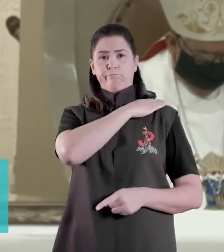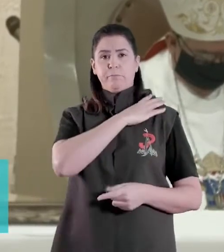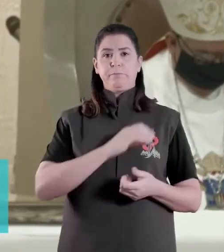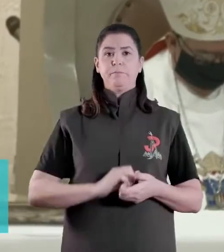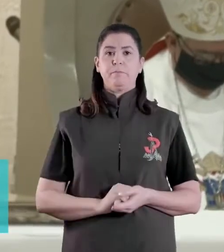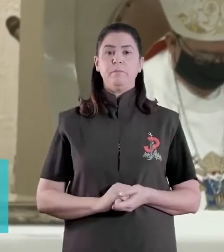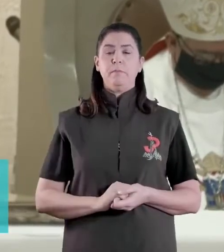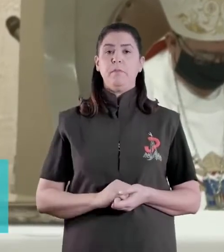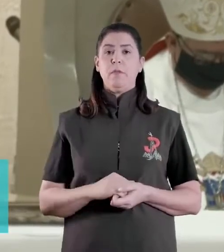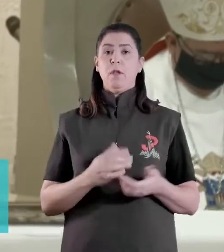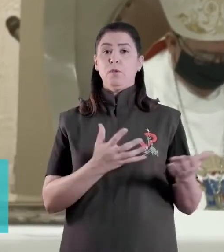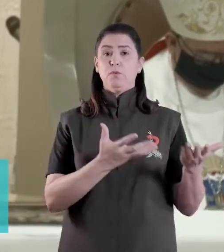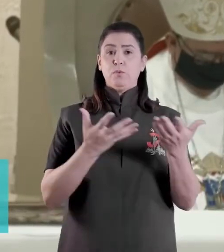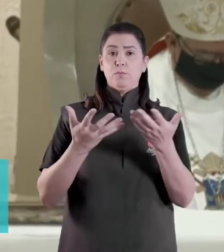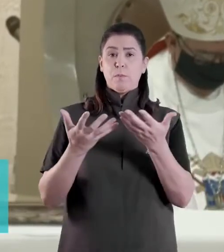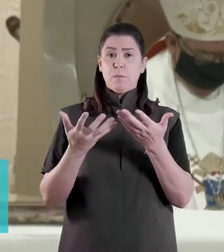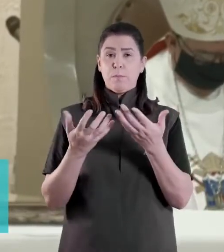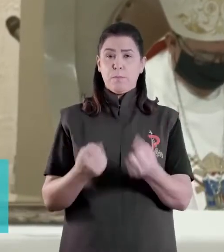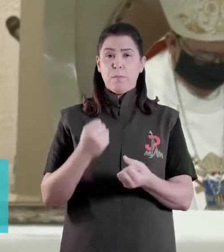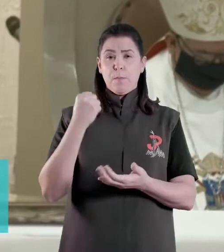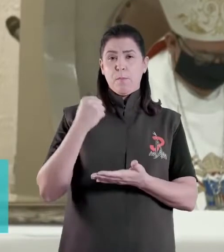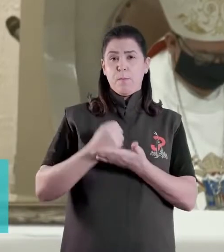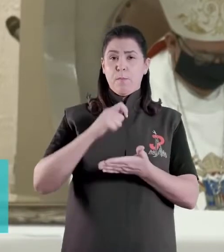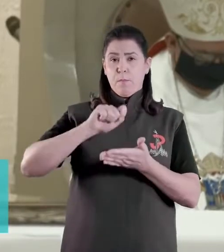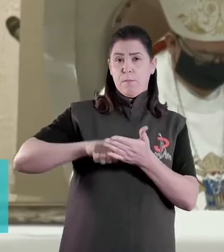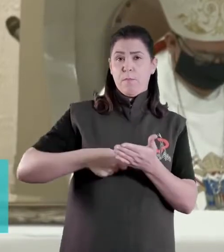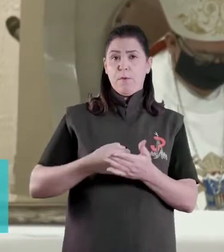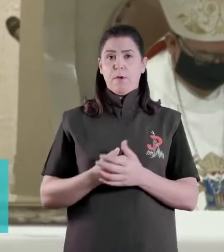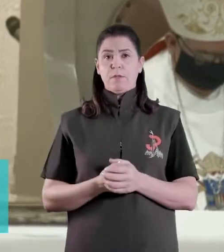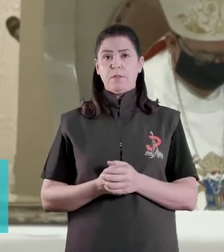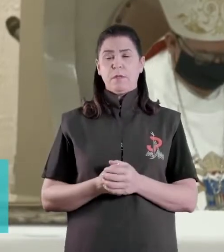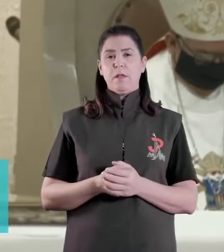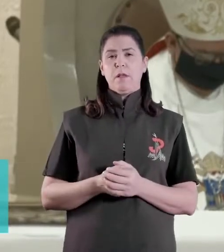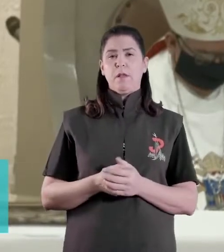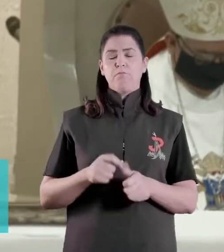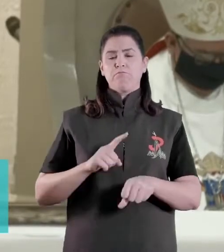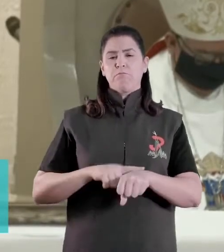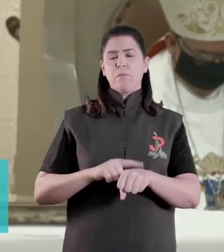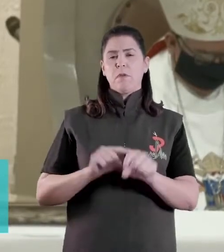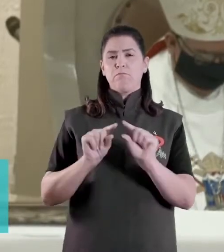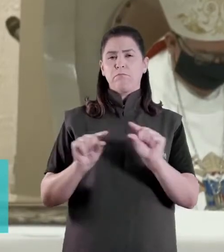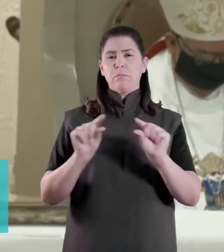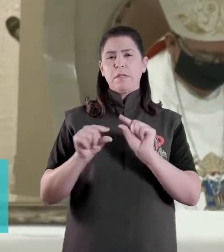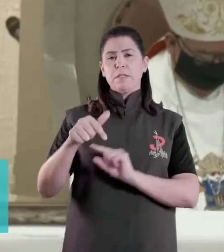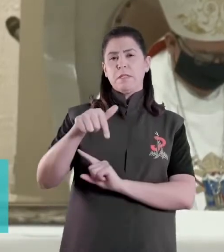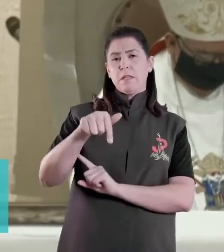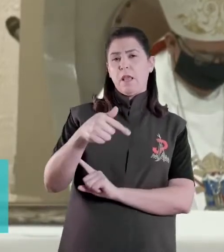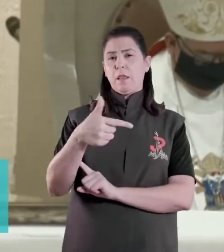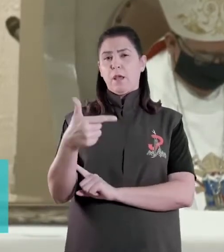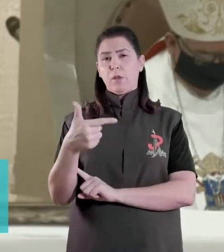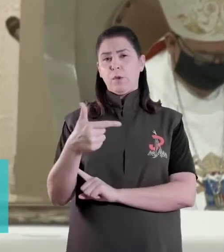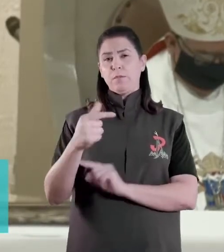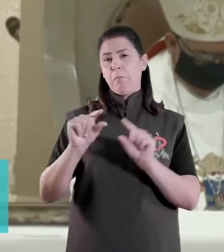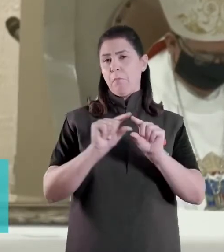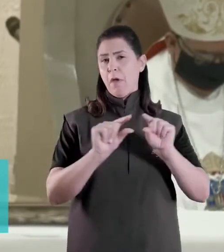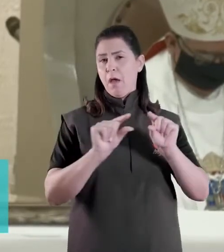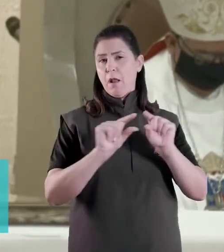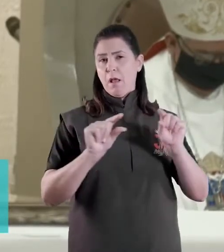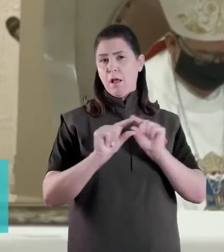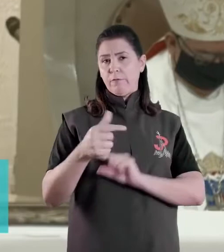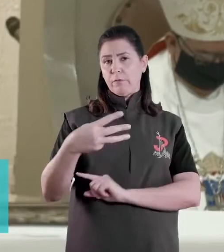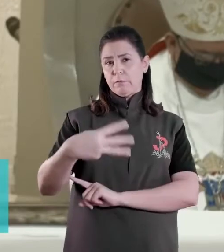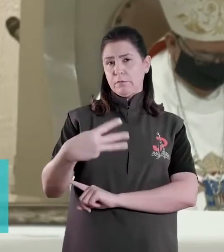Tomou posse, conforme o Câmara 382, parágrafo 3º, do Pódio de Direito Canônico,